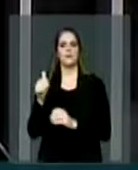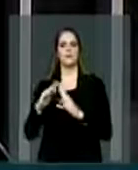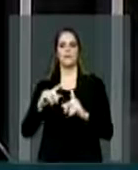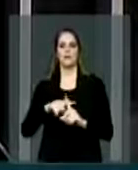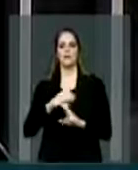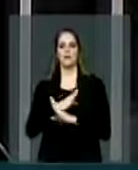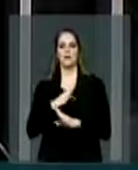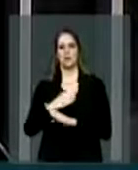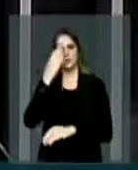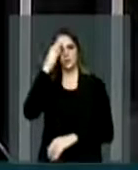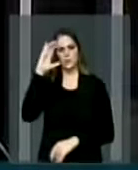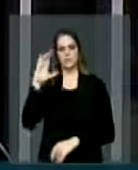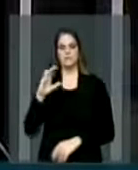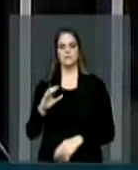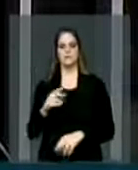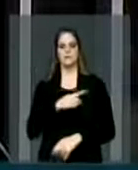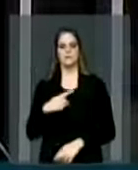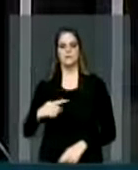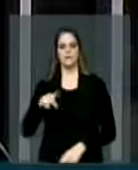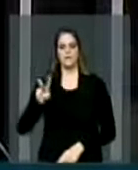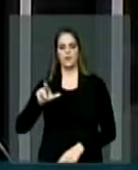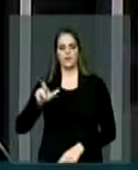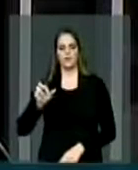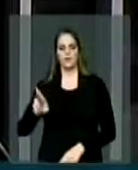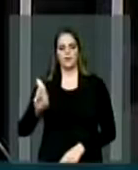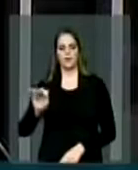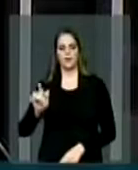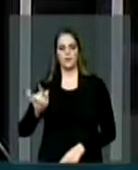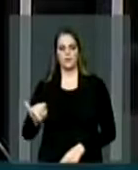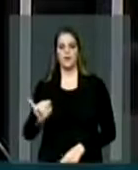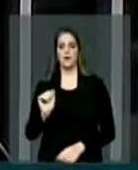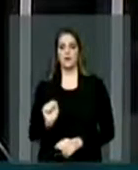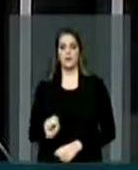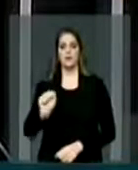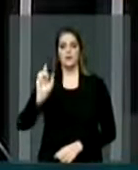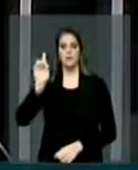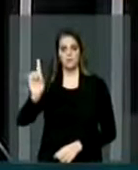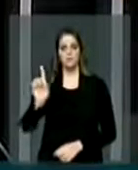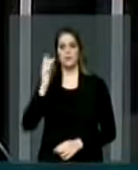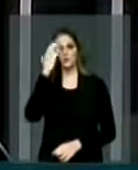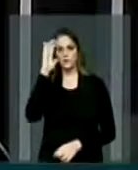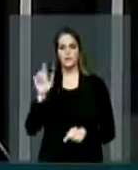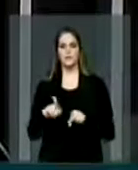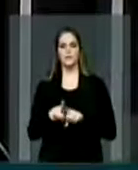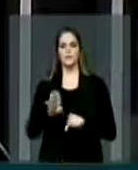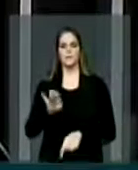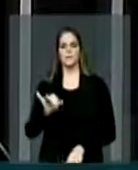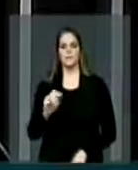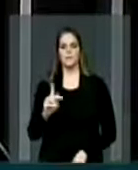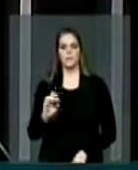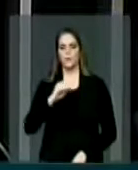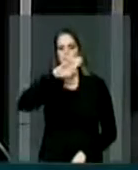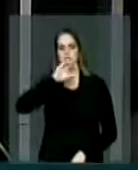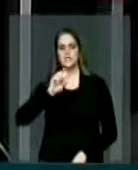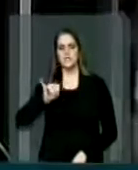Batista de Curitiba, do meu pastor, o pastor Wagner Gabi, da Assembleia de Deus de Curitiba, do bispo Cirino Ferro, da